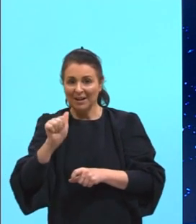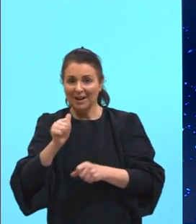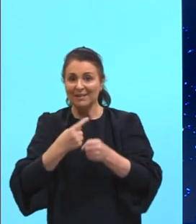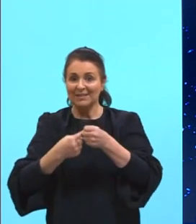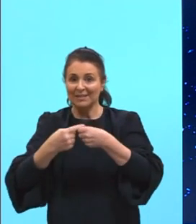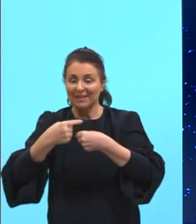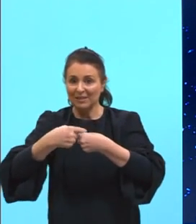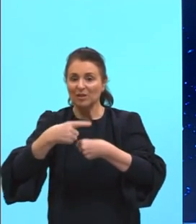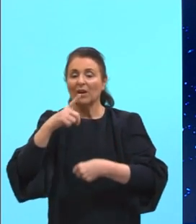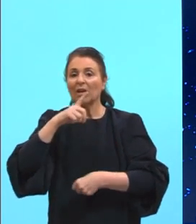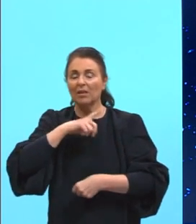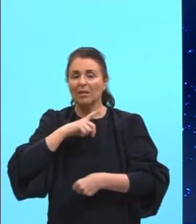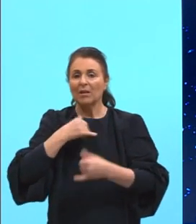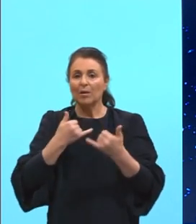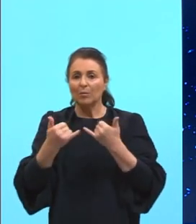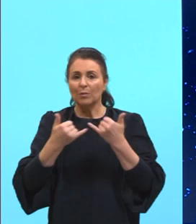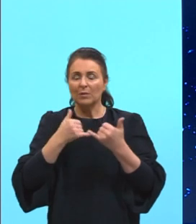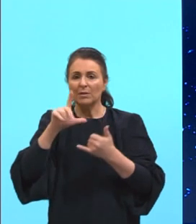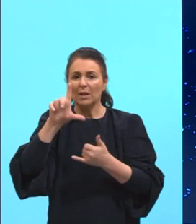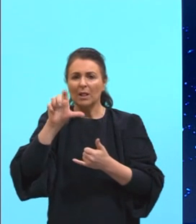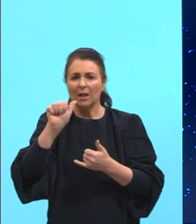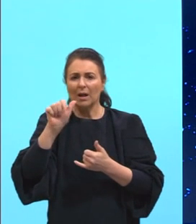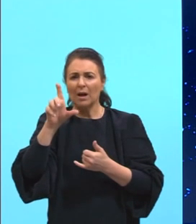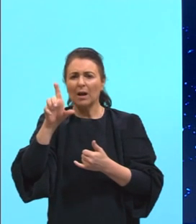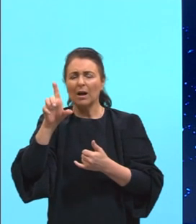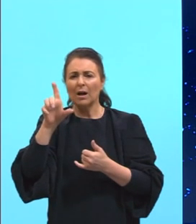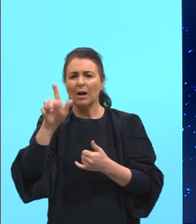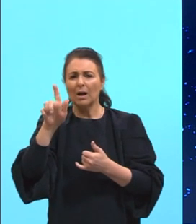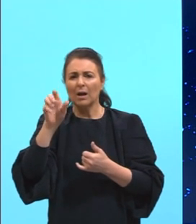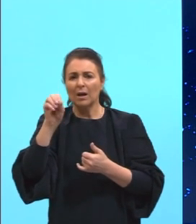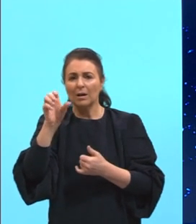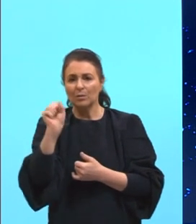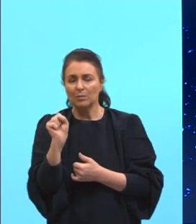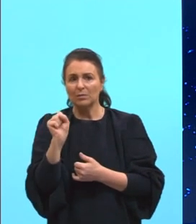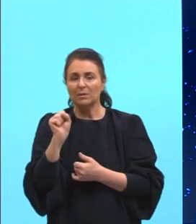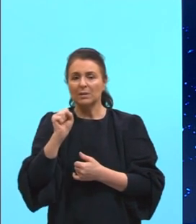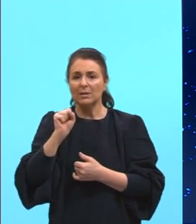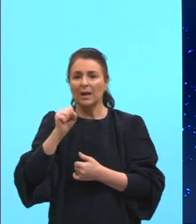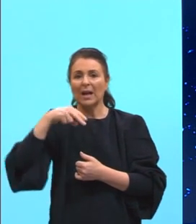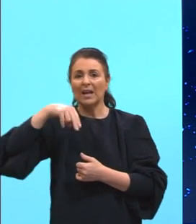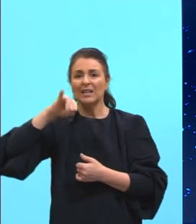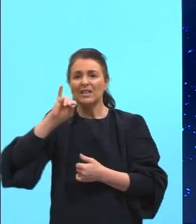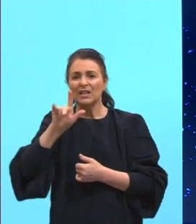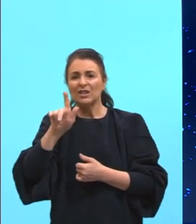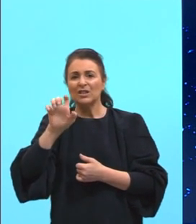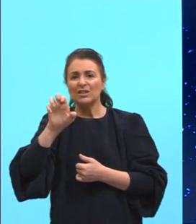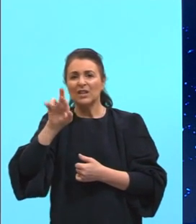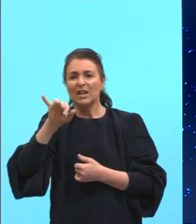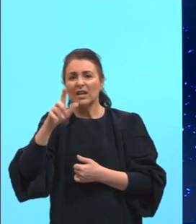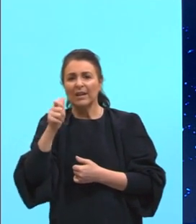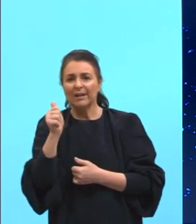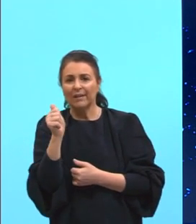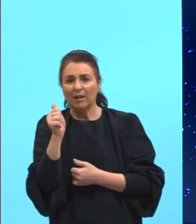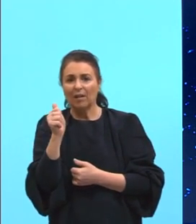E aí nós temos, por exemplo, lagos, né, na Nigéria, por exemplo, extremamente,